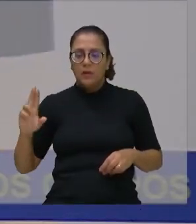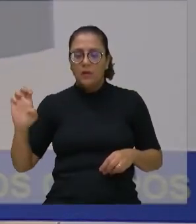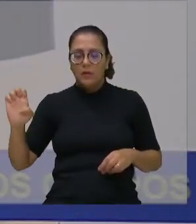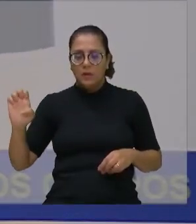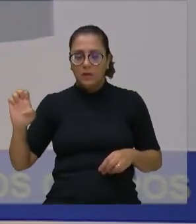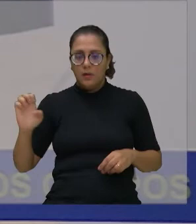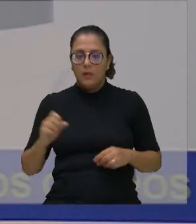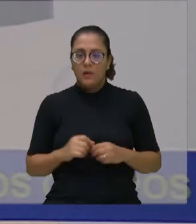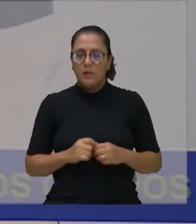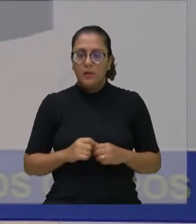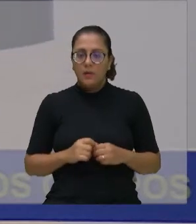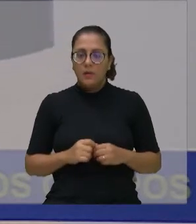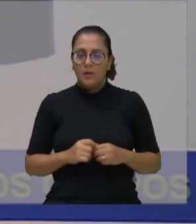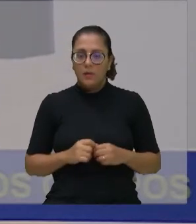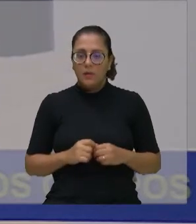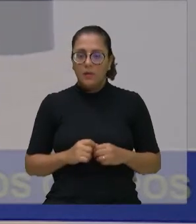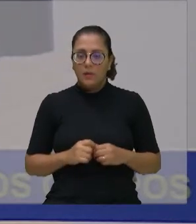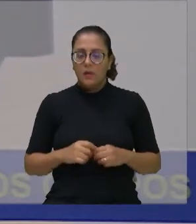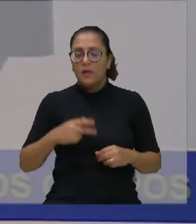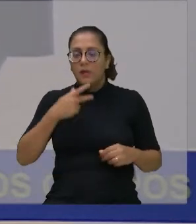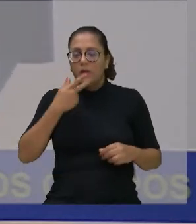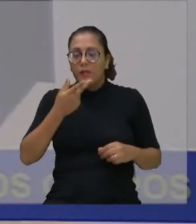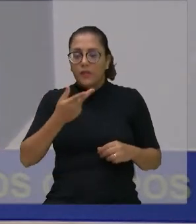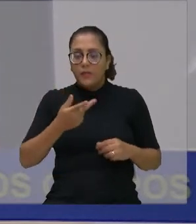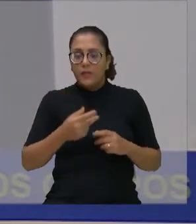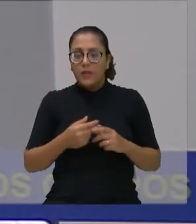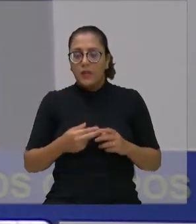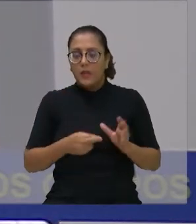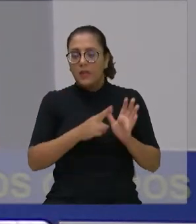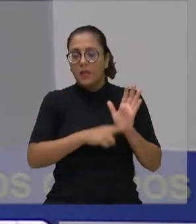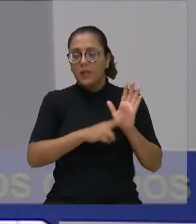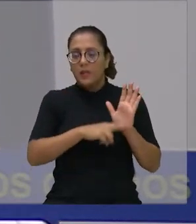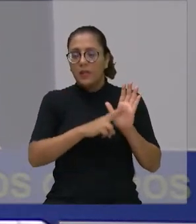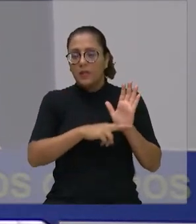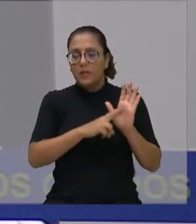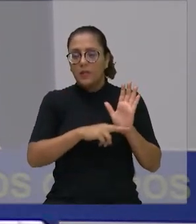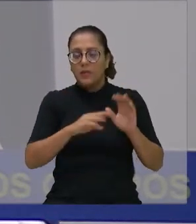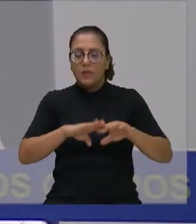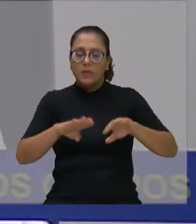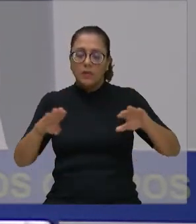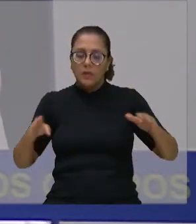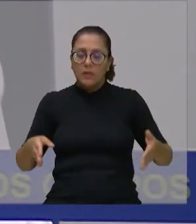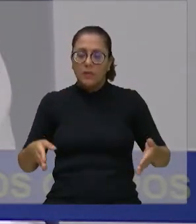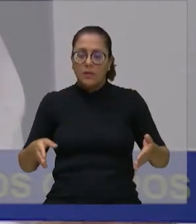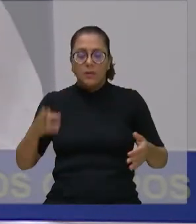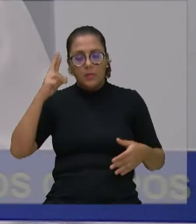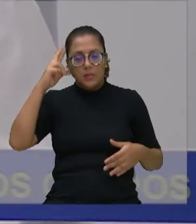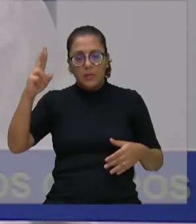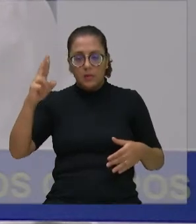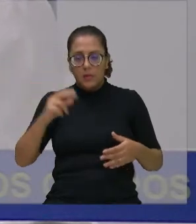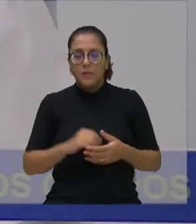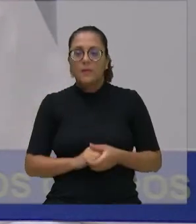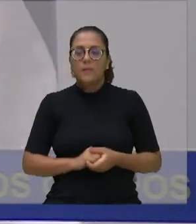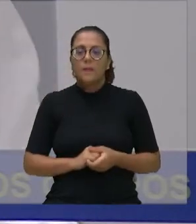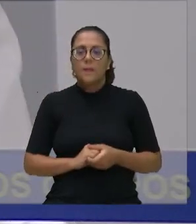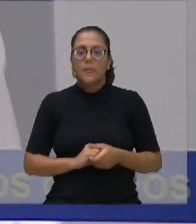falando, eu falei ato de mesa, não é ato de mesa, é resolução da mesa, tá? Só corrigindo também a minha falha.